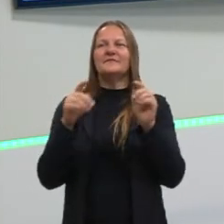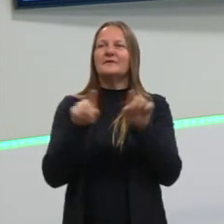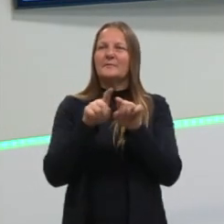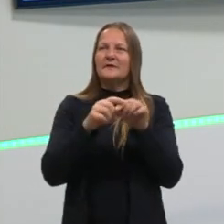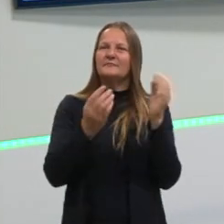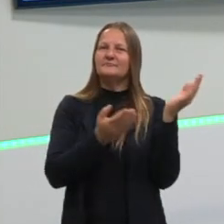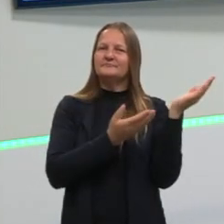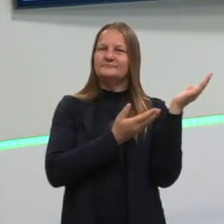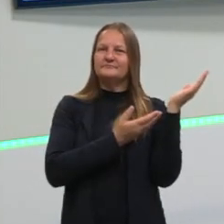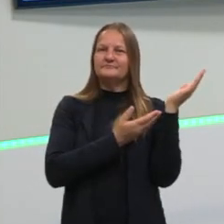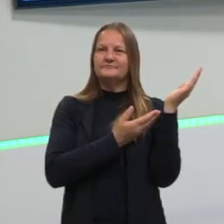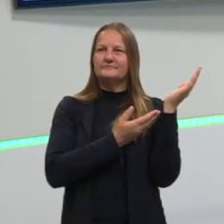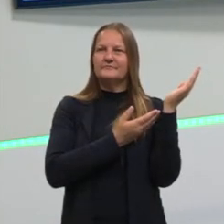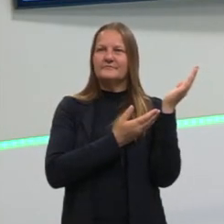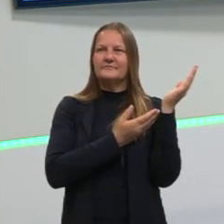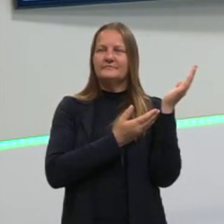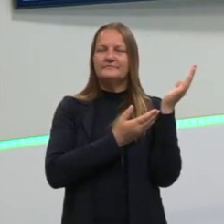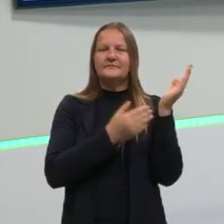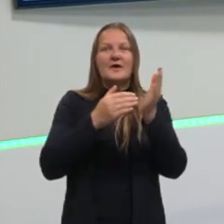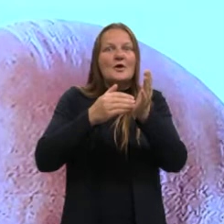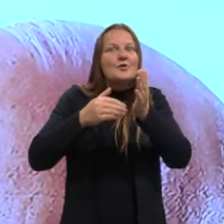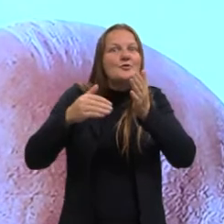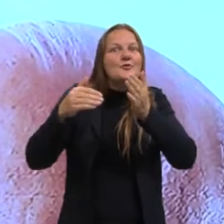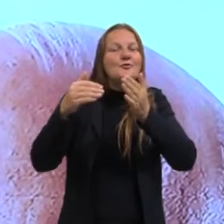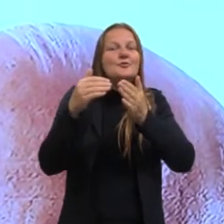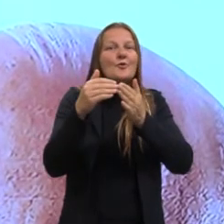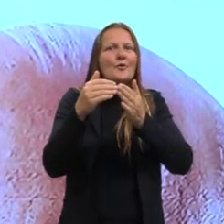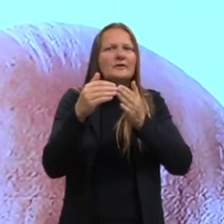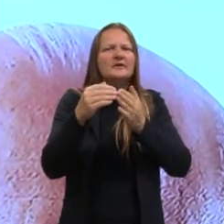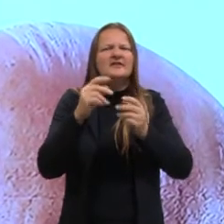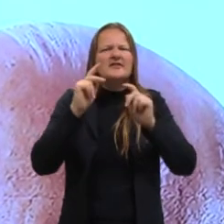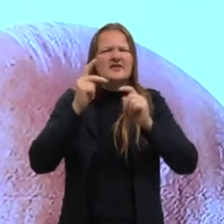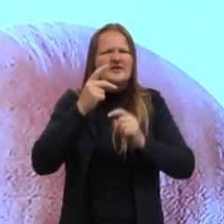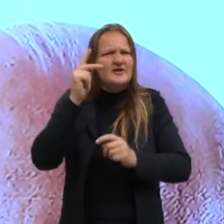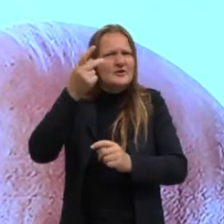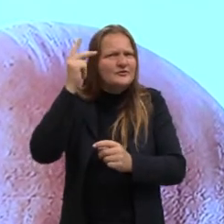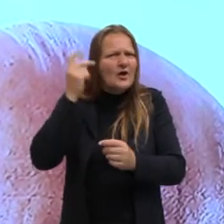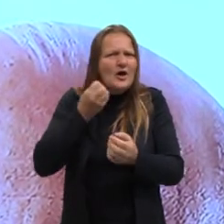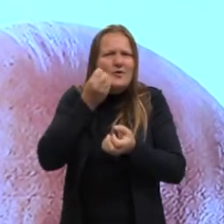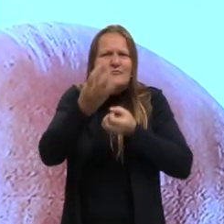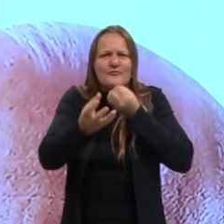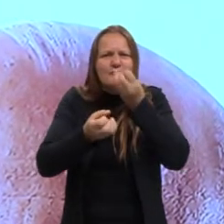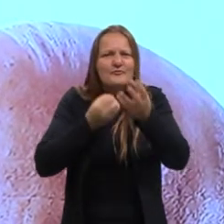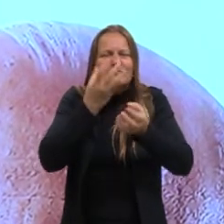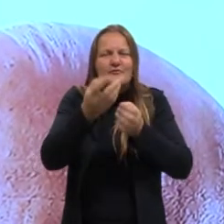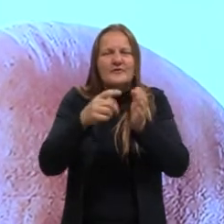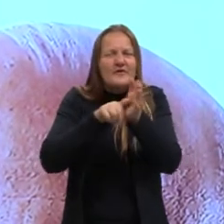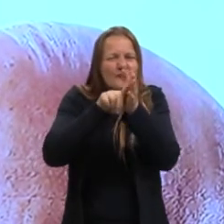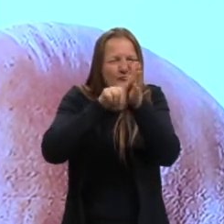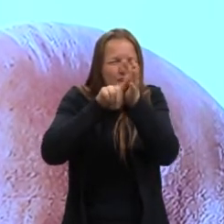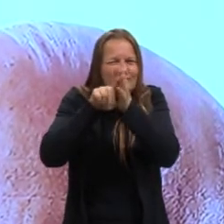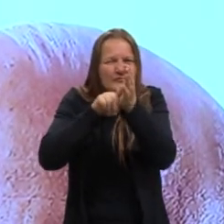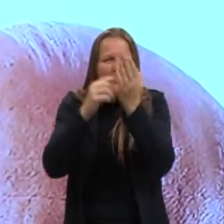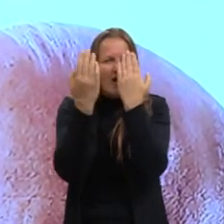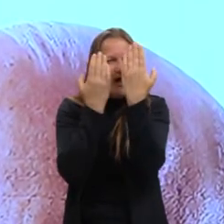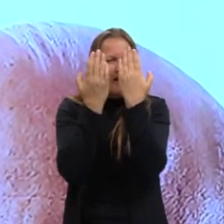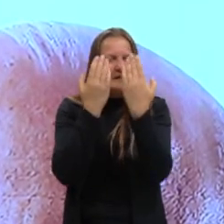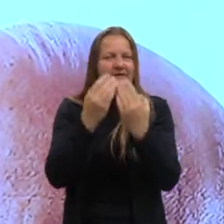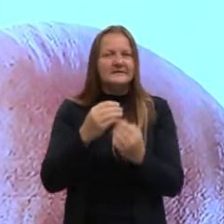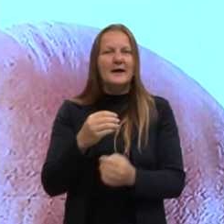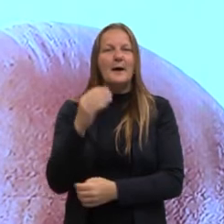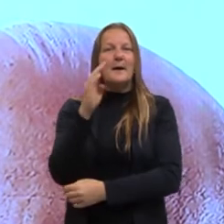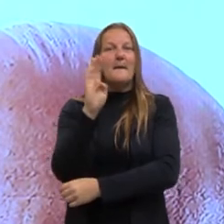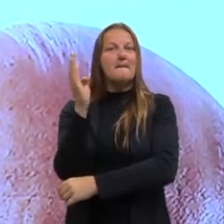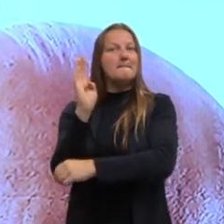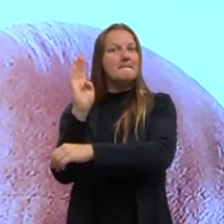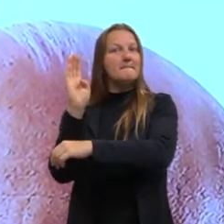o Todas as Histórias do Analista de Bagé, que na minha opinião talvez seja o melhor compilado do